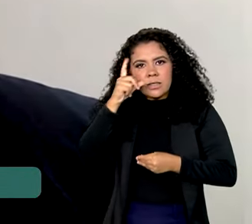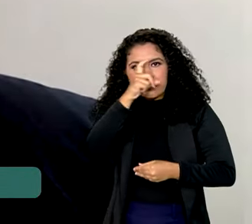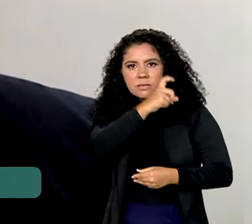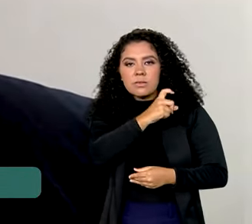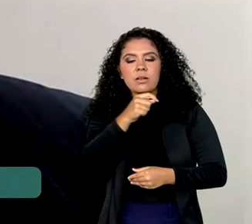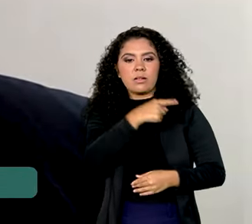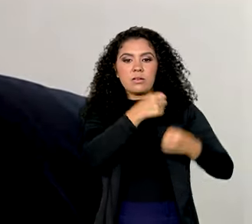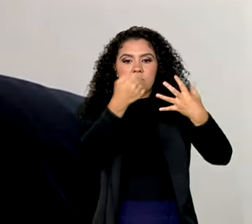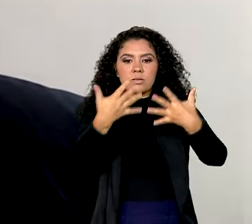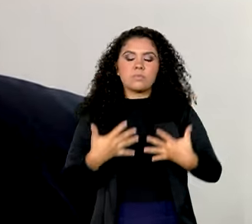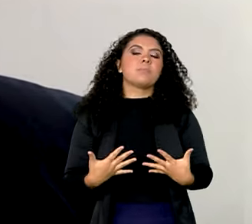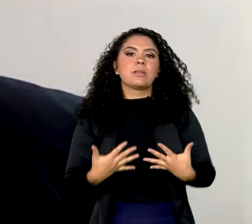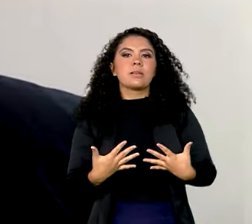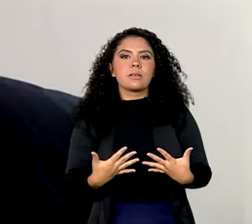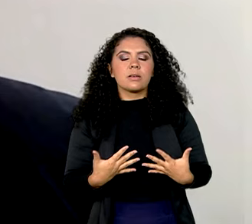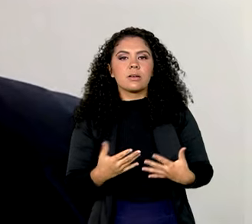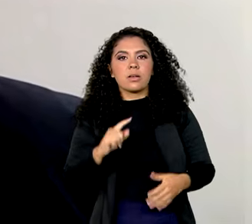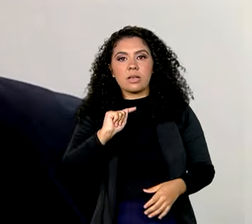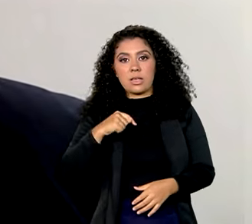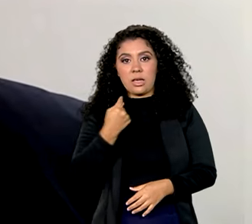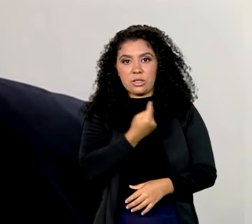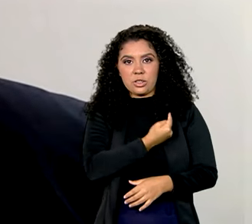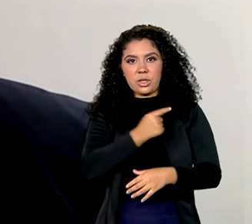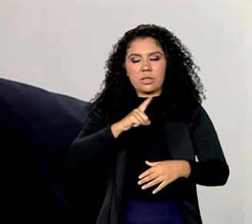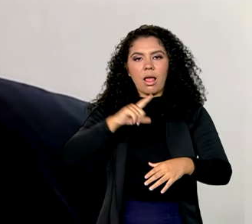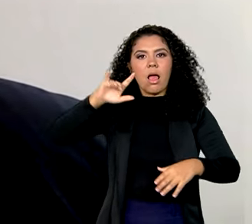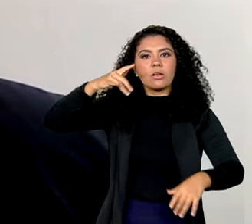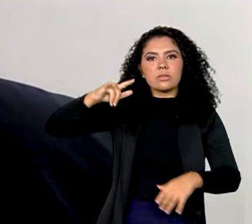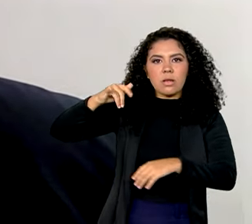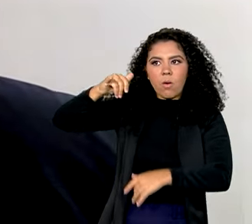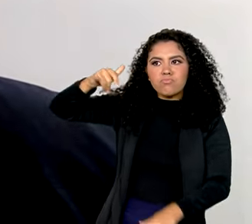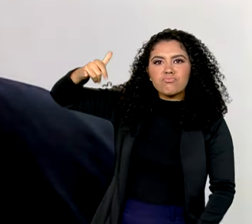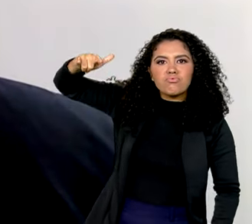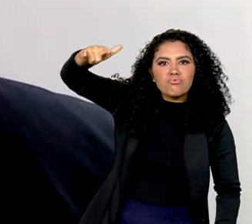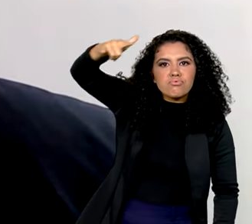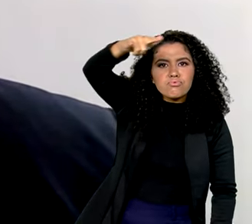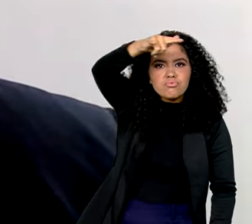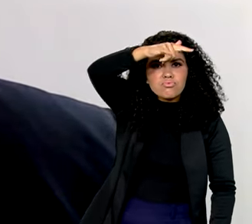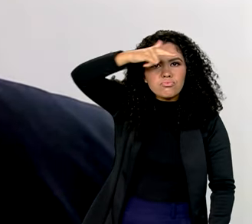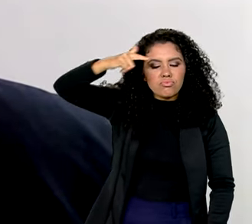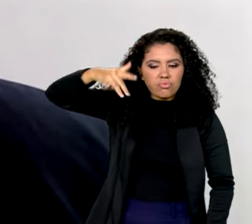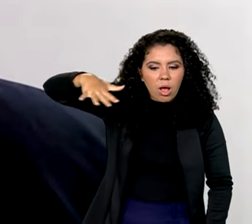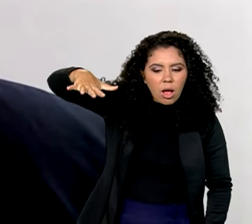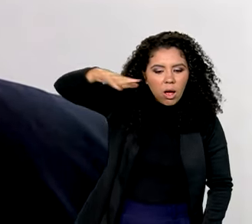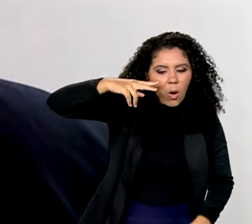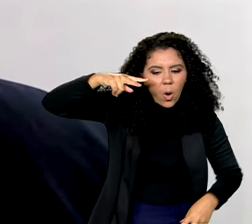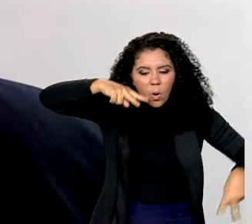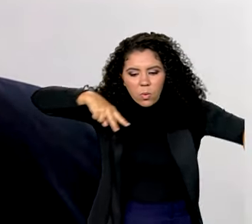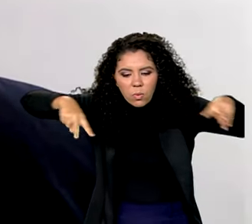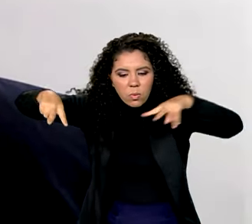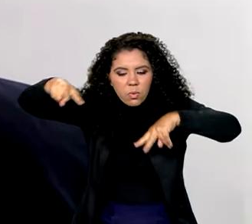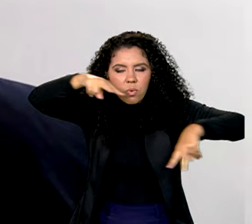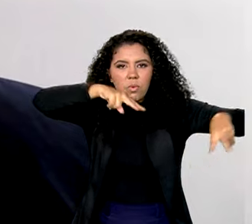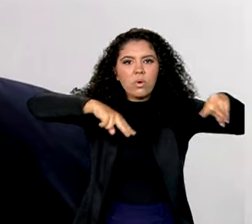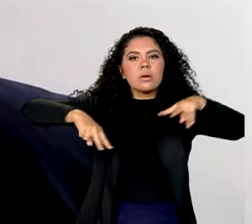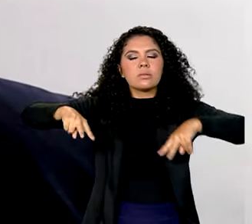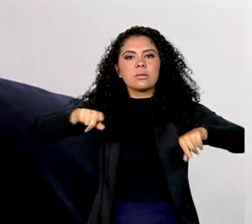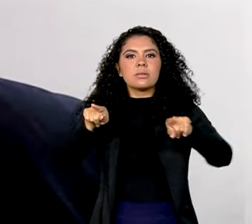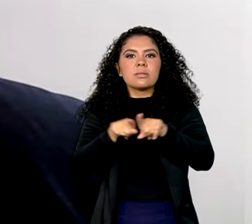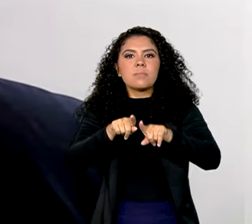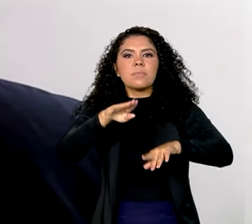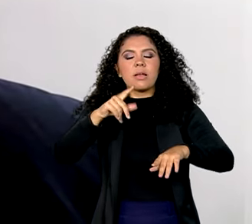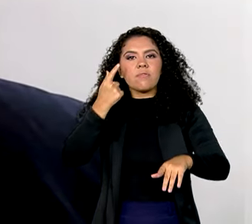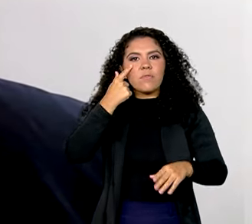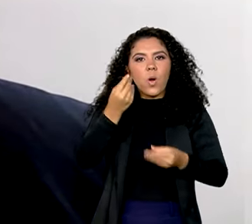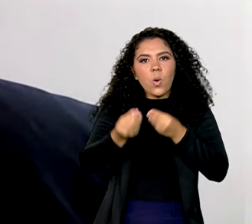firme que a gente tem é aéreo, o modal aéreo, porque o fluvial você depende muito da capacidade dos